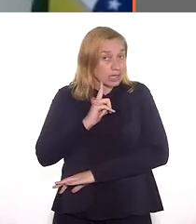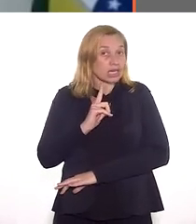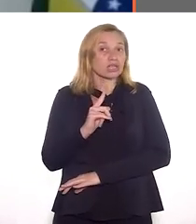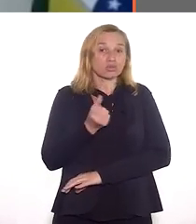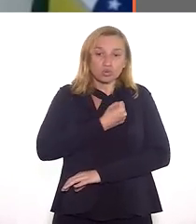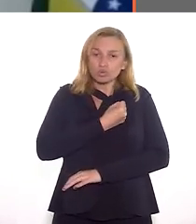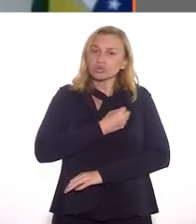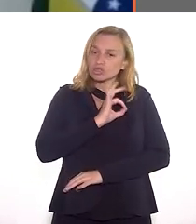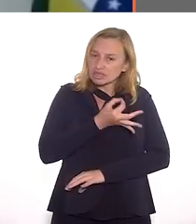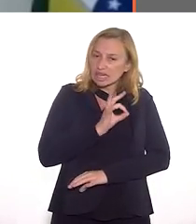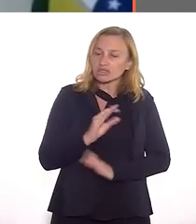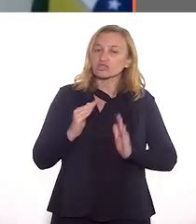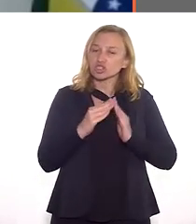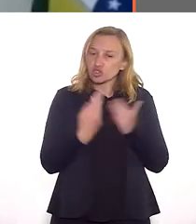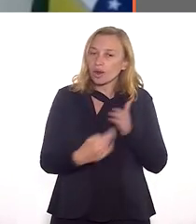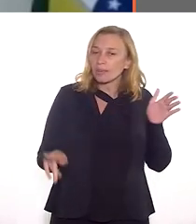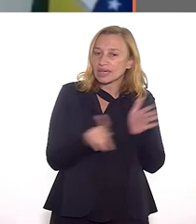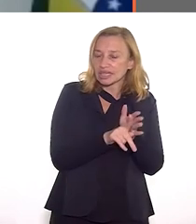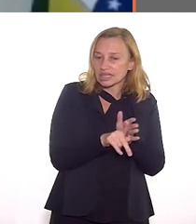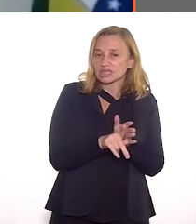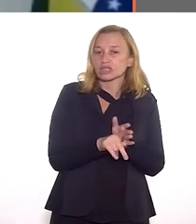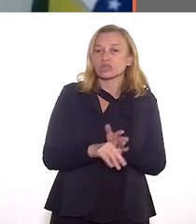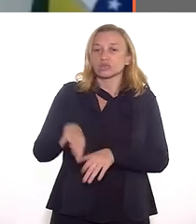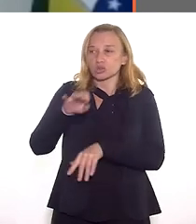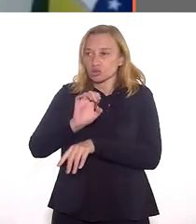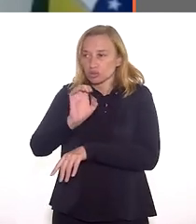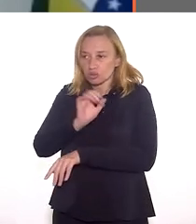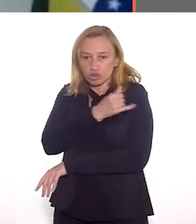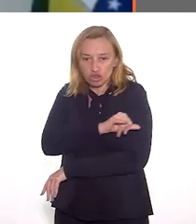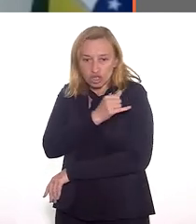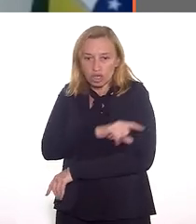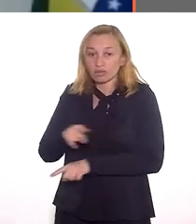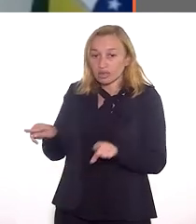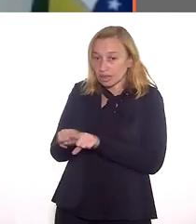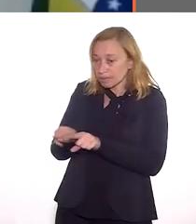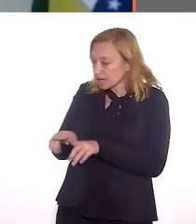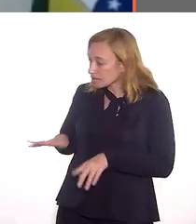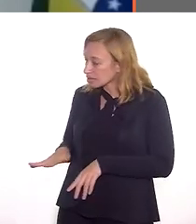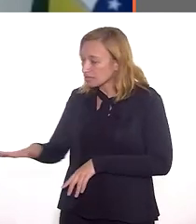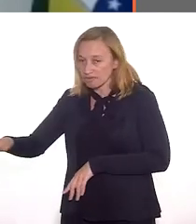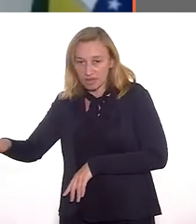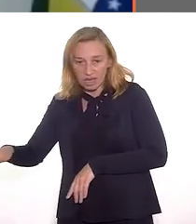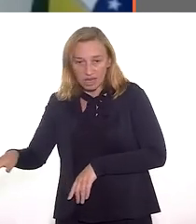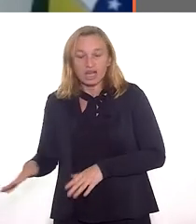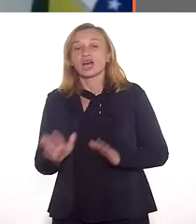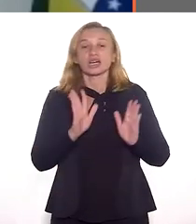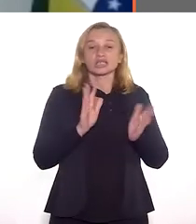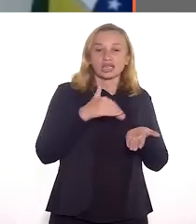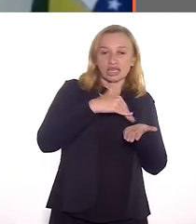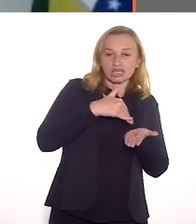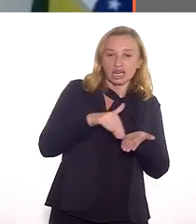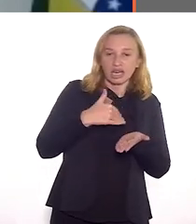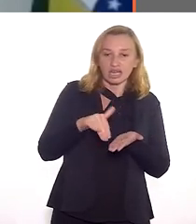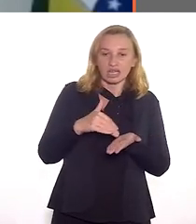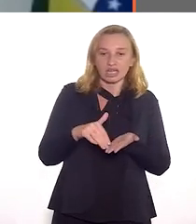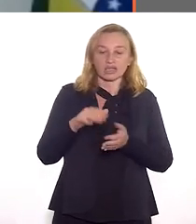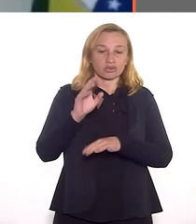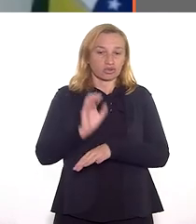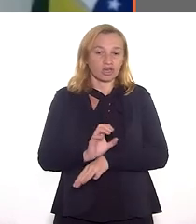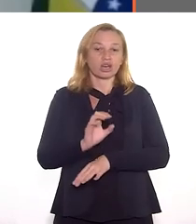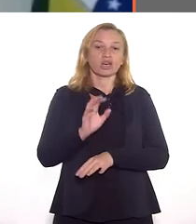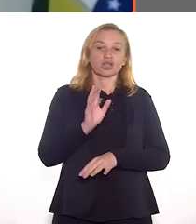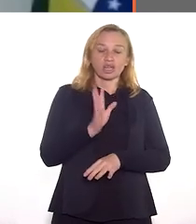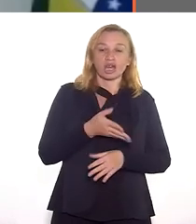Estado tem o mapeamento das escolas que existem no Rio de Janeiro, inclusive aquelas que funcionam nos territórios de favela. A Secretaria de Saúde já tem o mapeamento